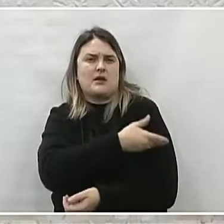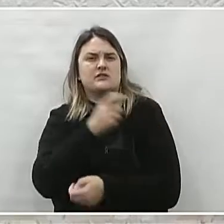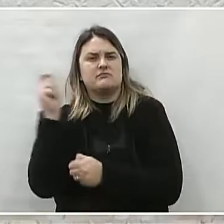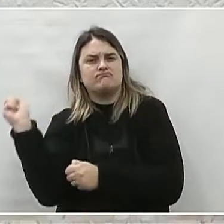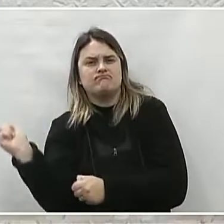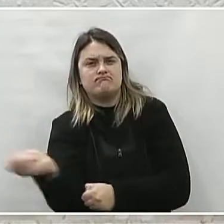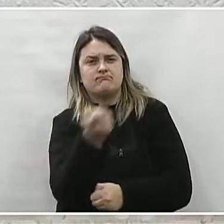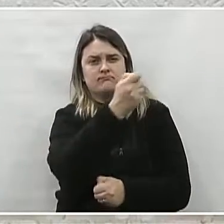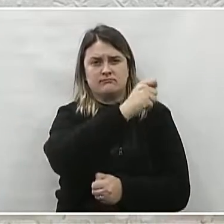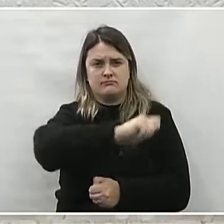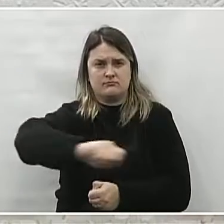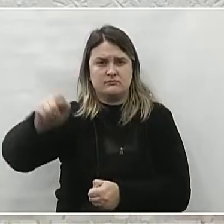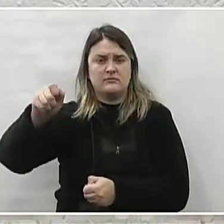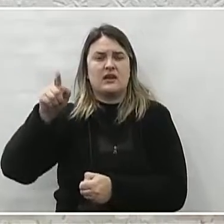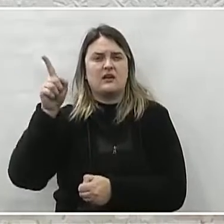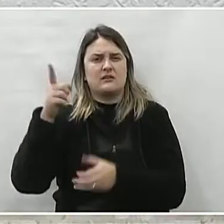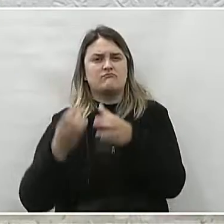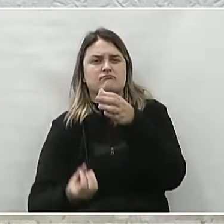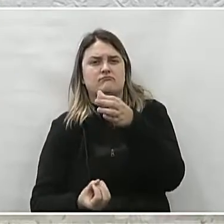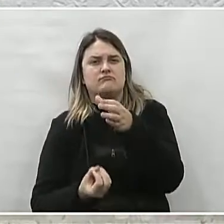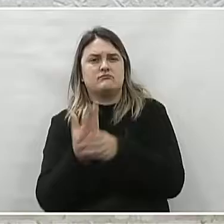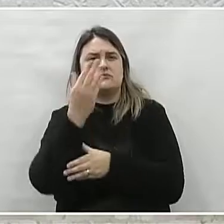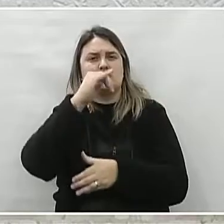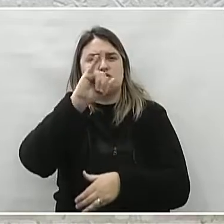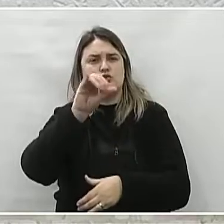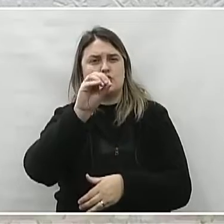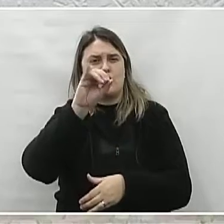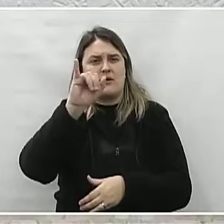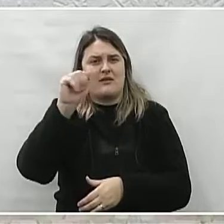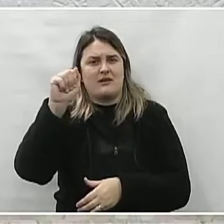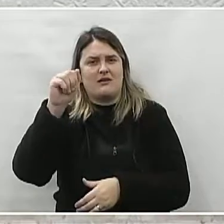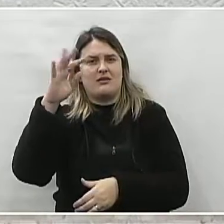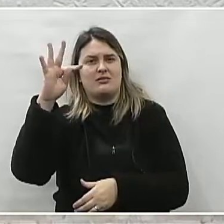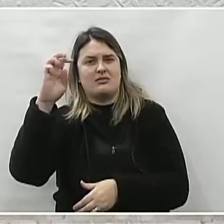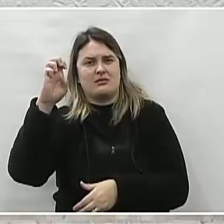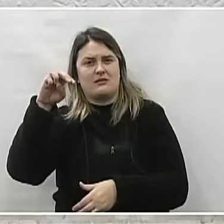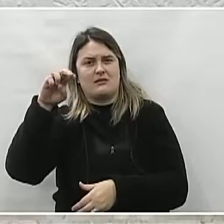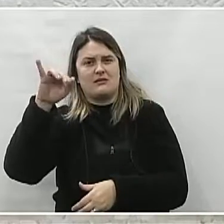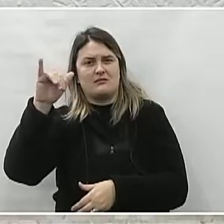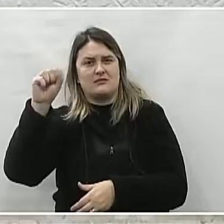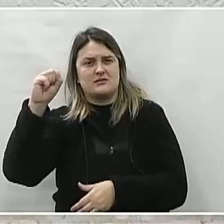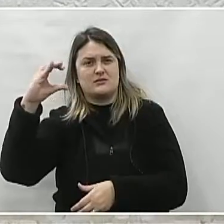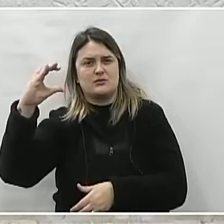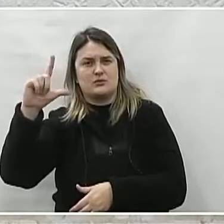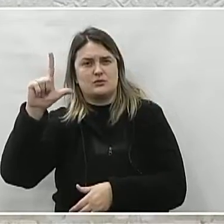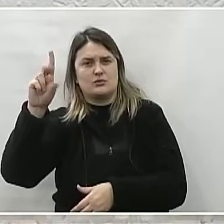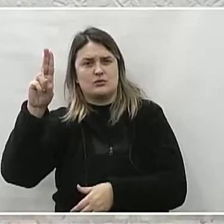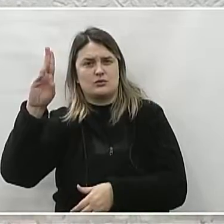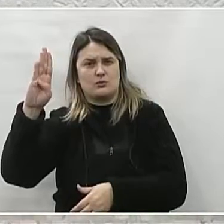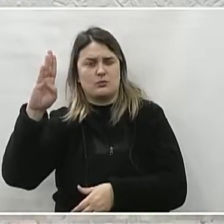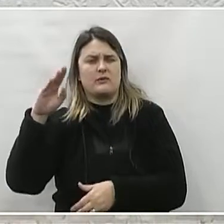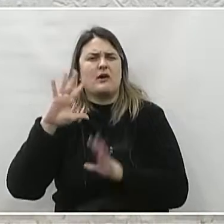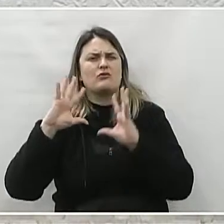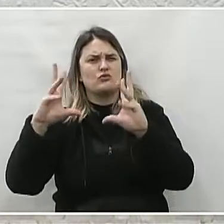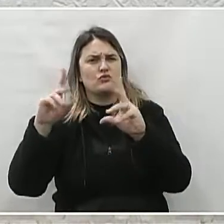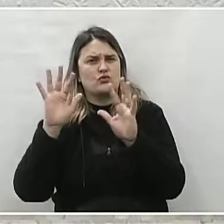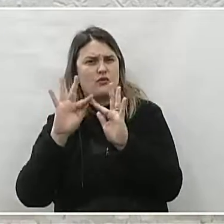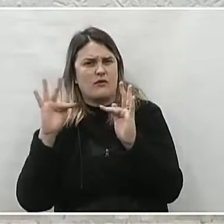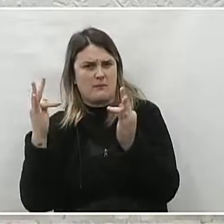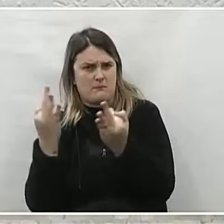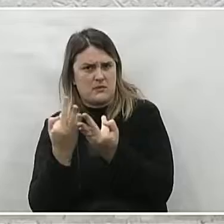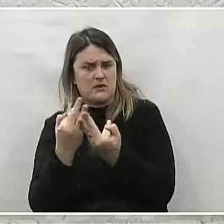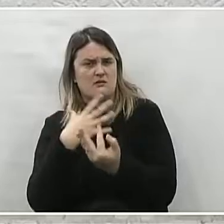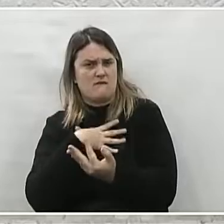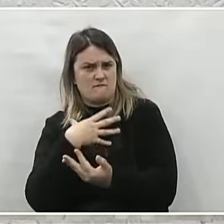o marido fundadores do Joia Tênis Clube, aos seus filhos, Jorge, Luciana, Sandra e